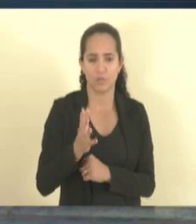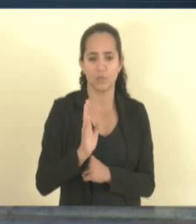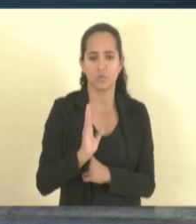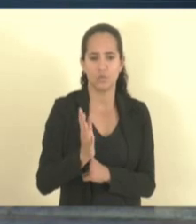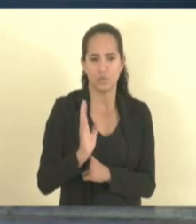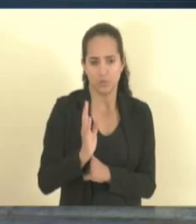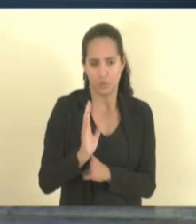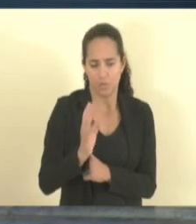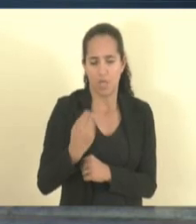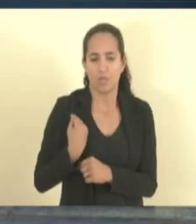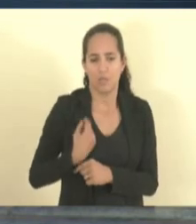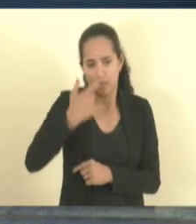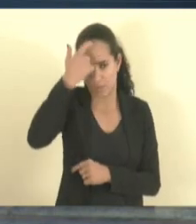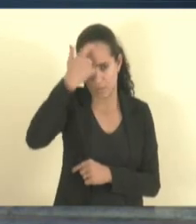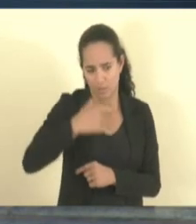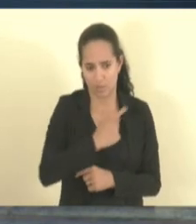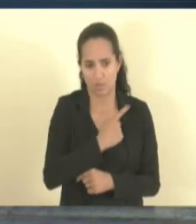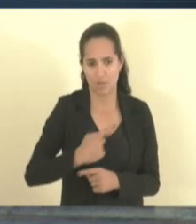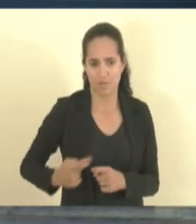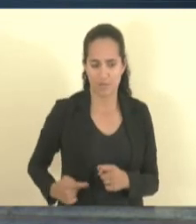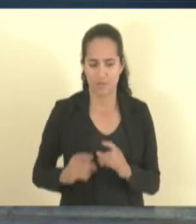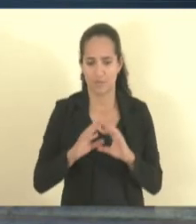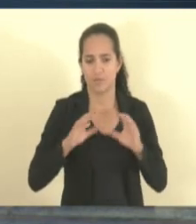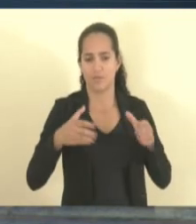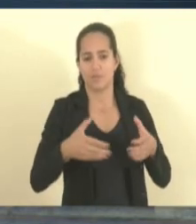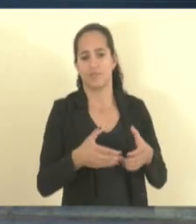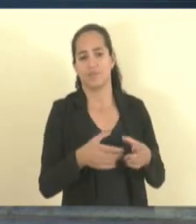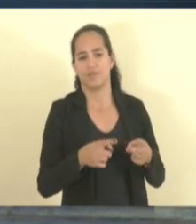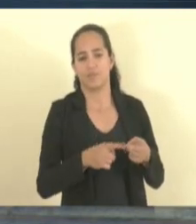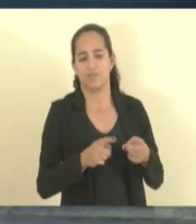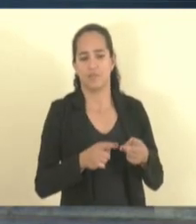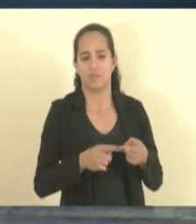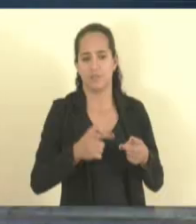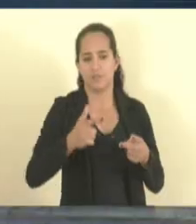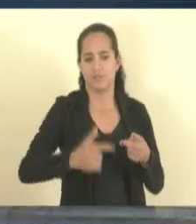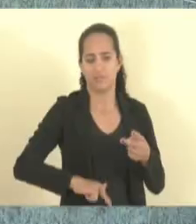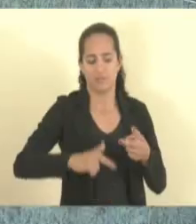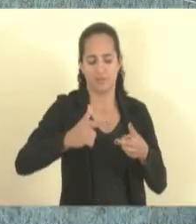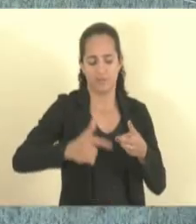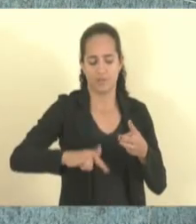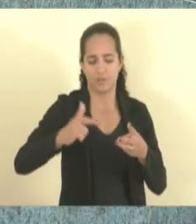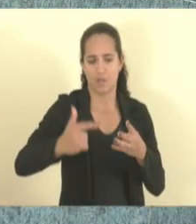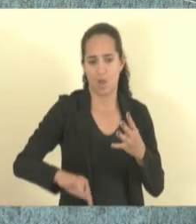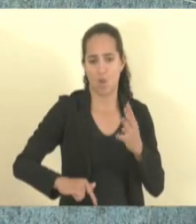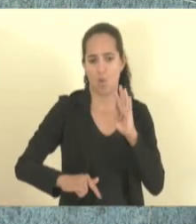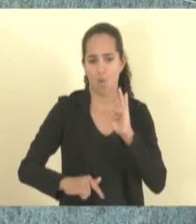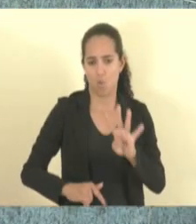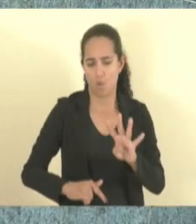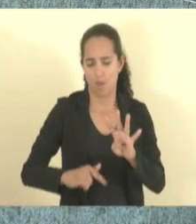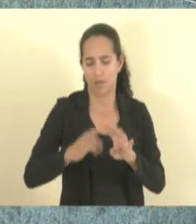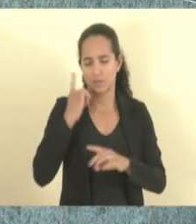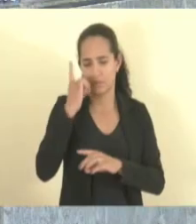além da minha presença como presidente da comissão, de mais quatro deputados, deputado Engenheiro José Esmeral, deputado Danilo